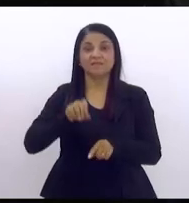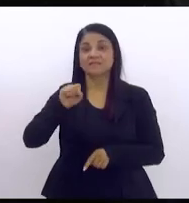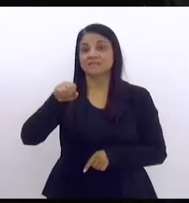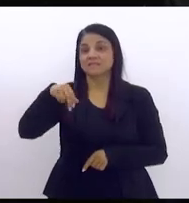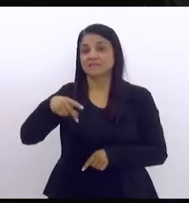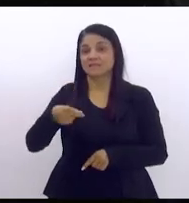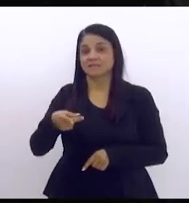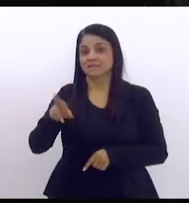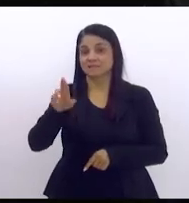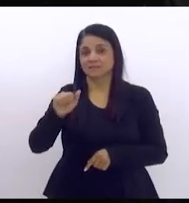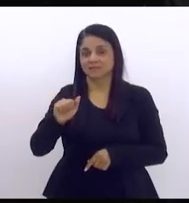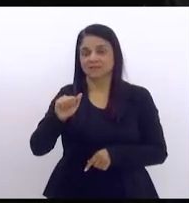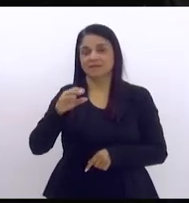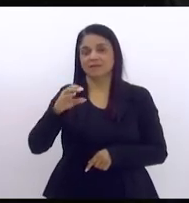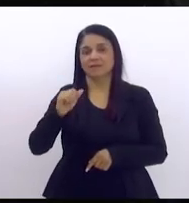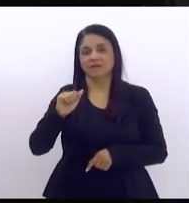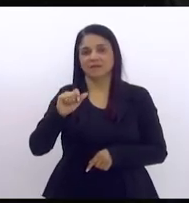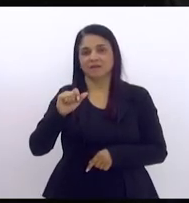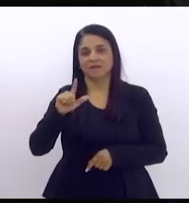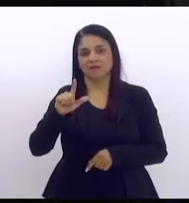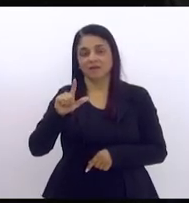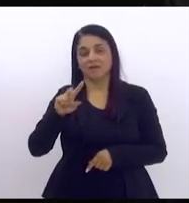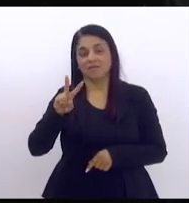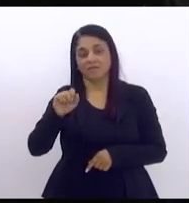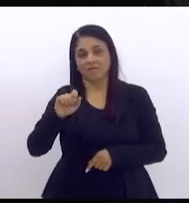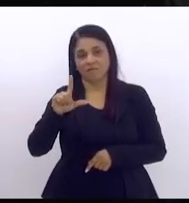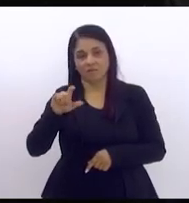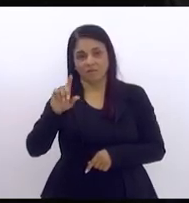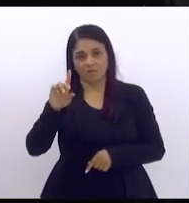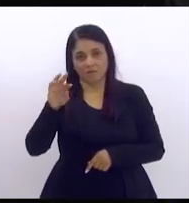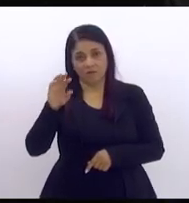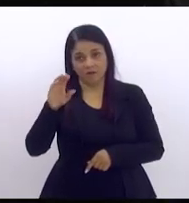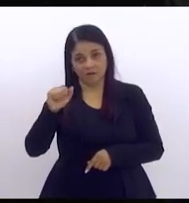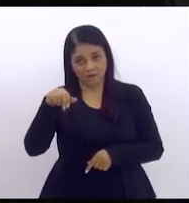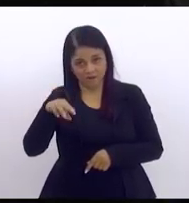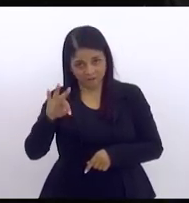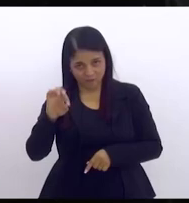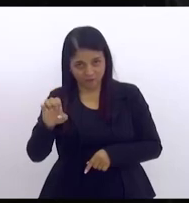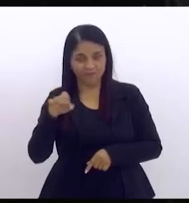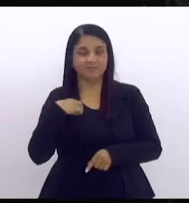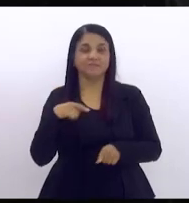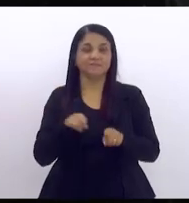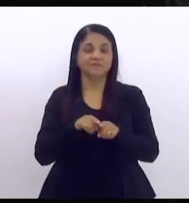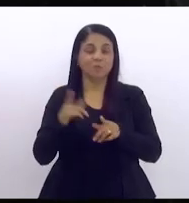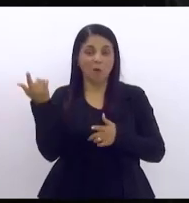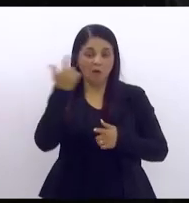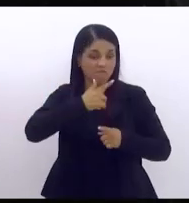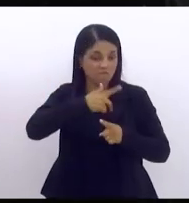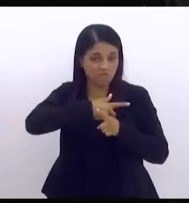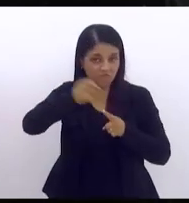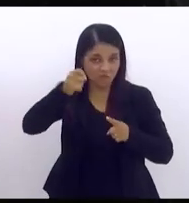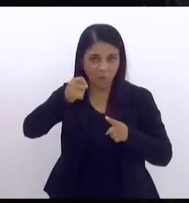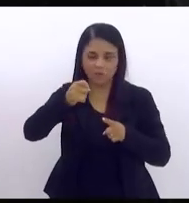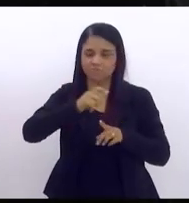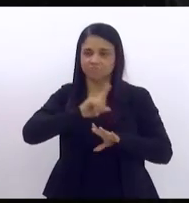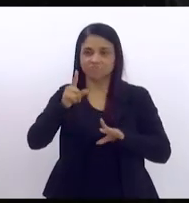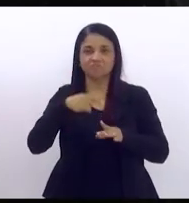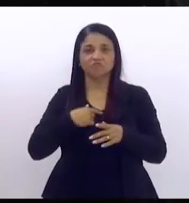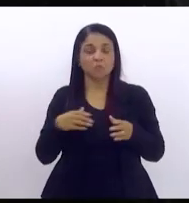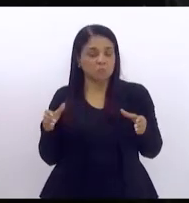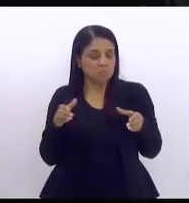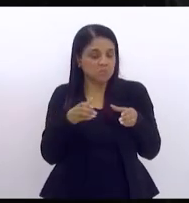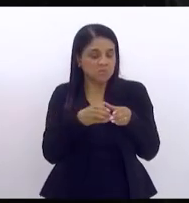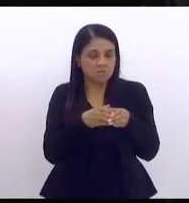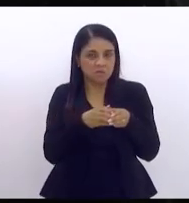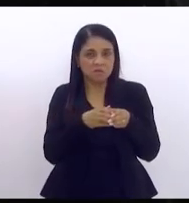e tivemos uma vitória épica e foi as classes menos favorecidas